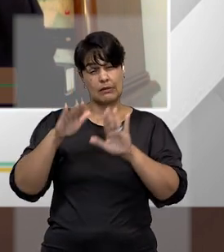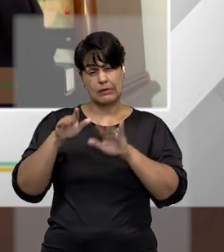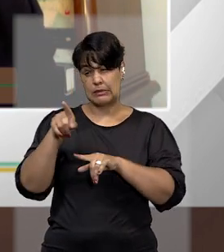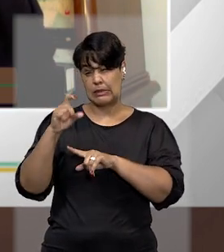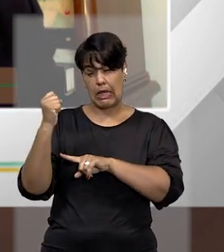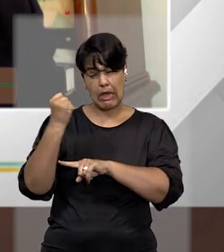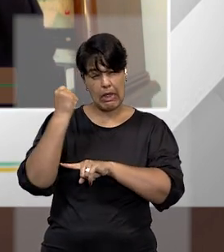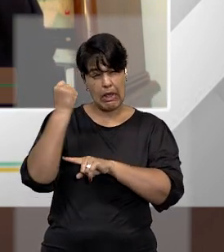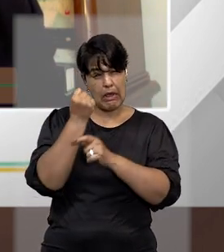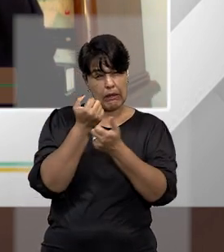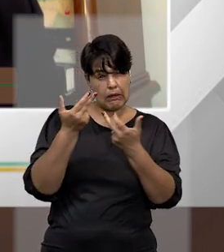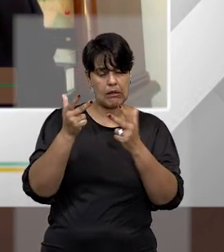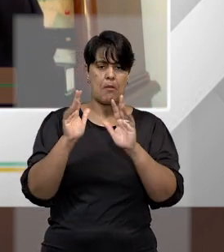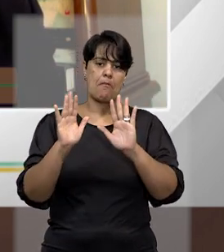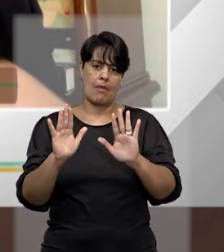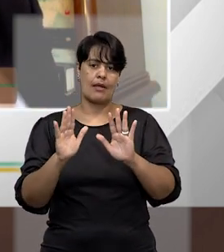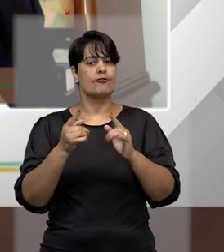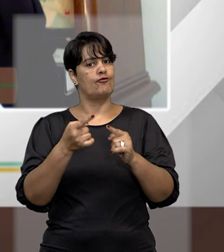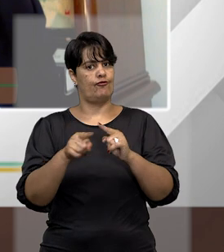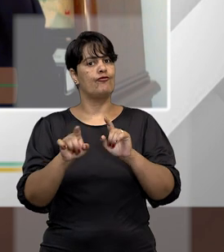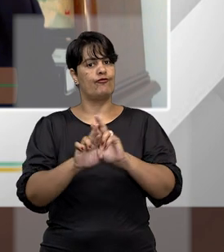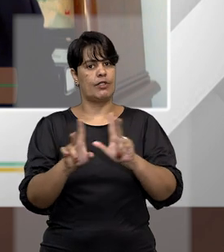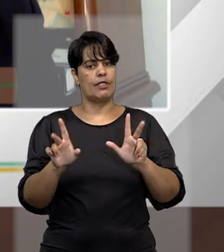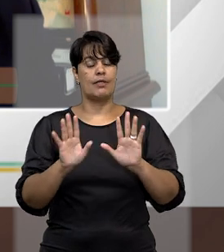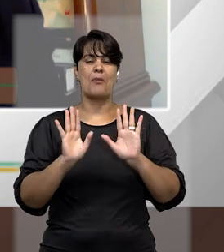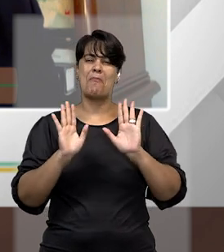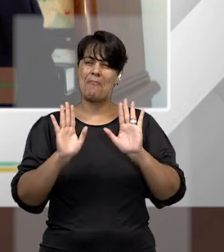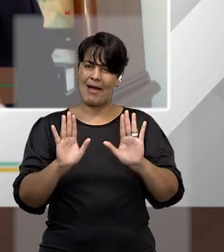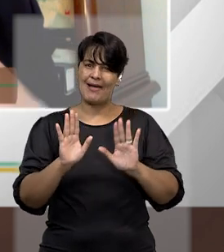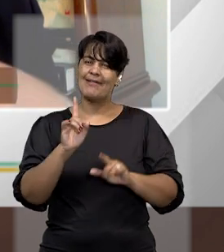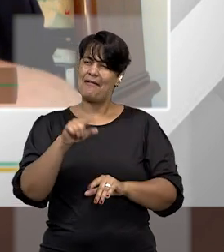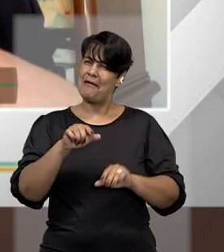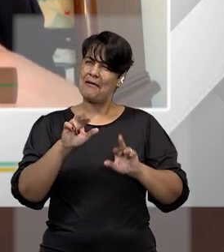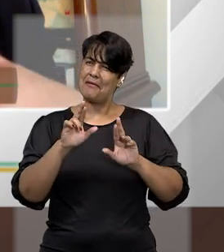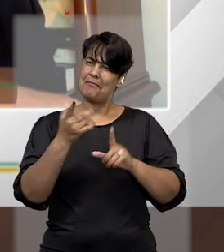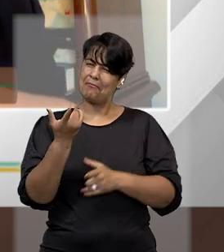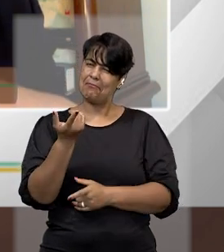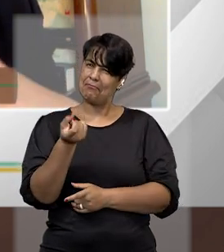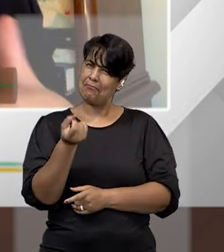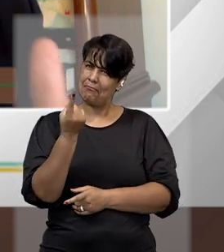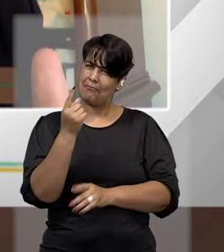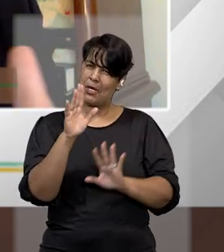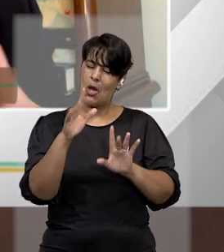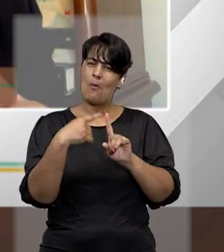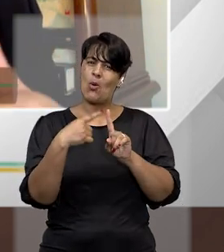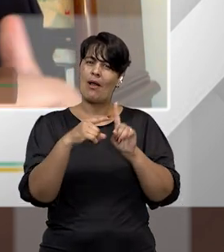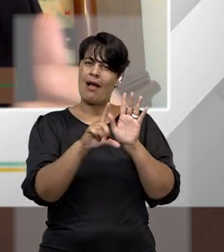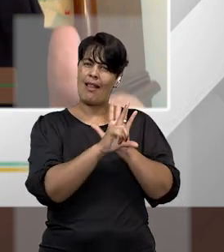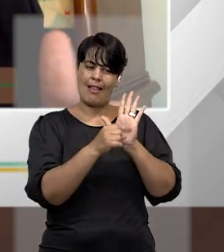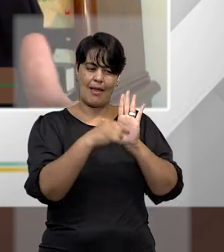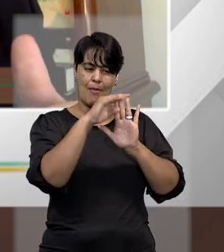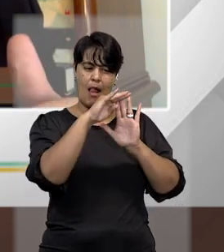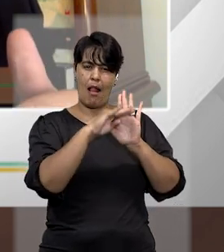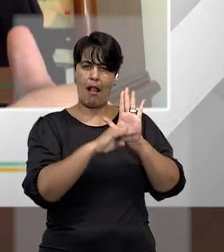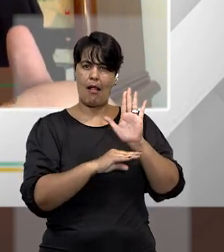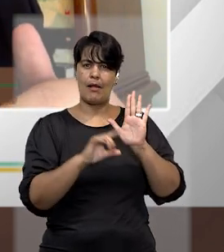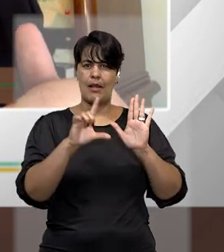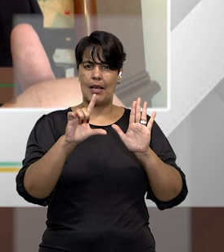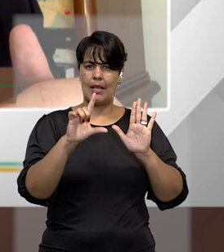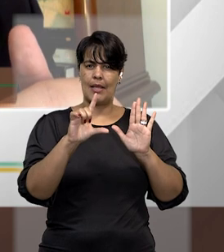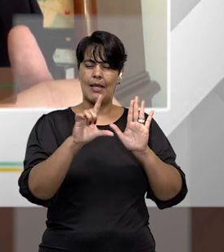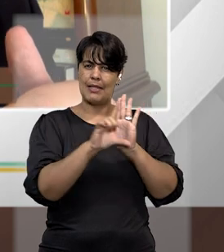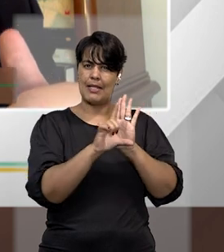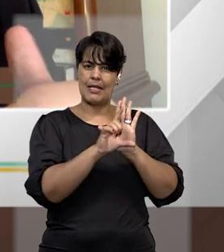curioso, porque o rol da Lei 8.072, ele vem sendo alterado de tempos